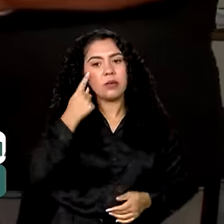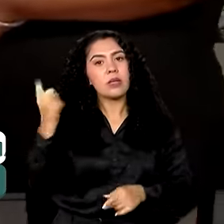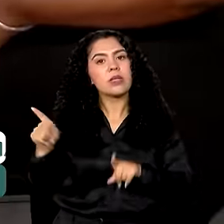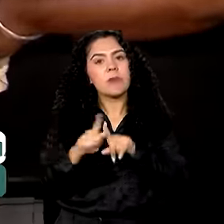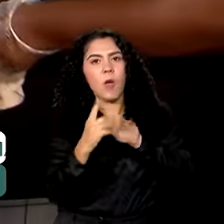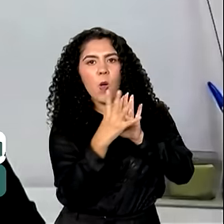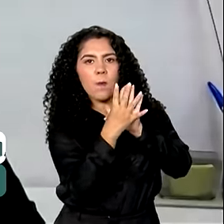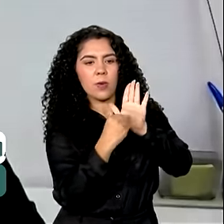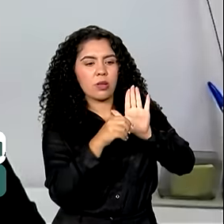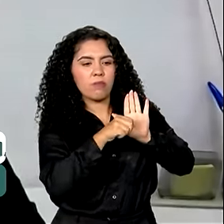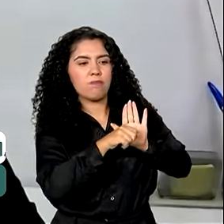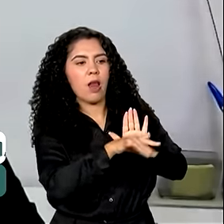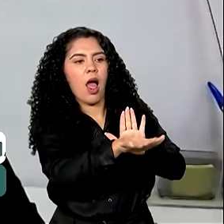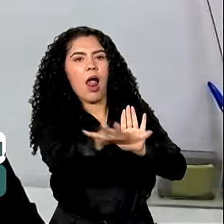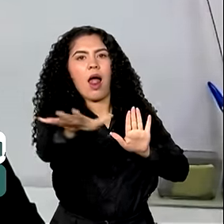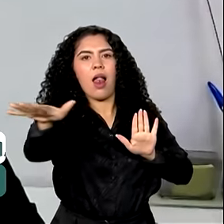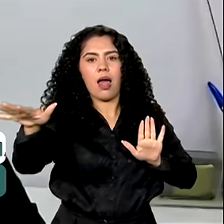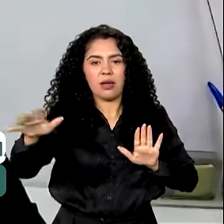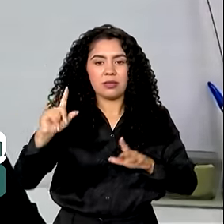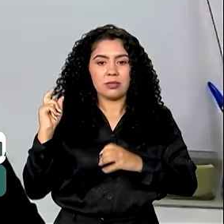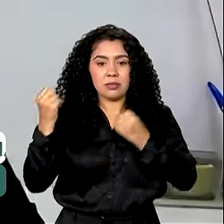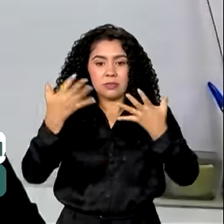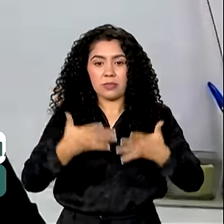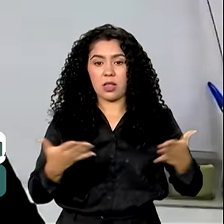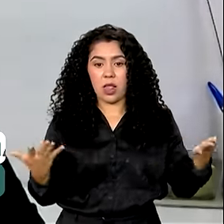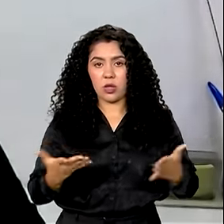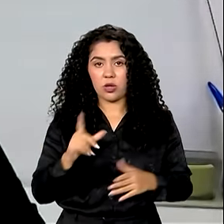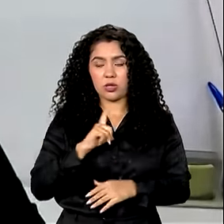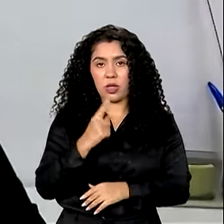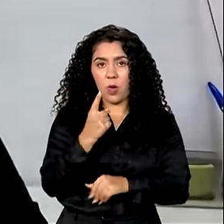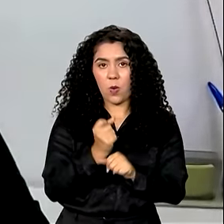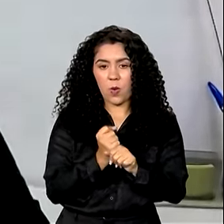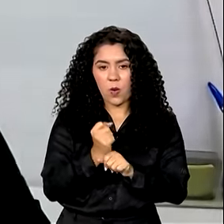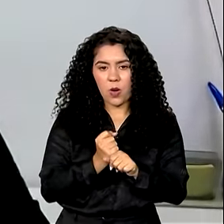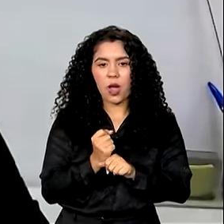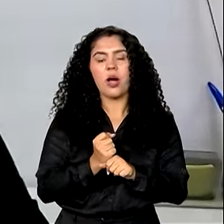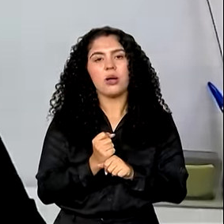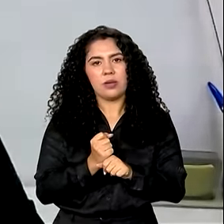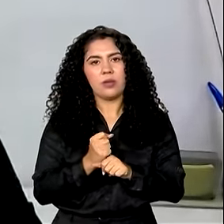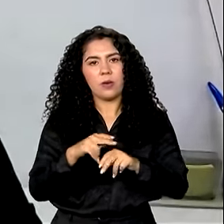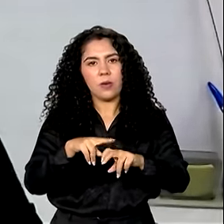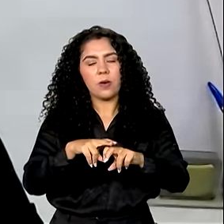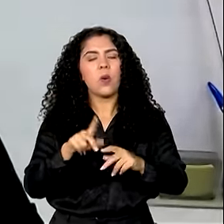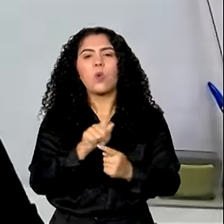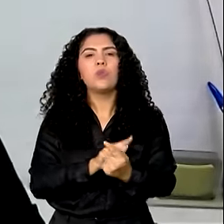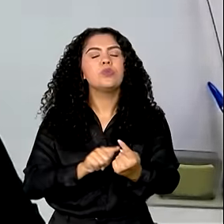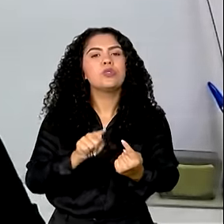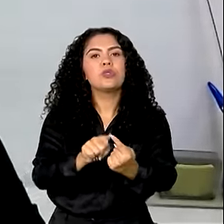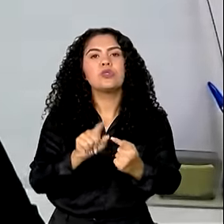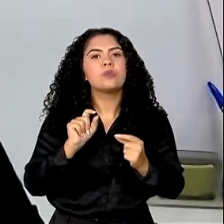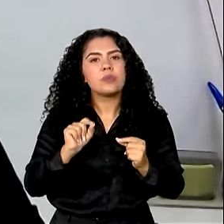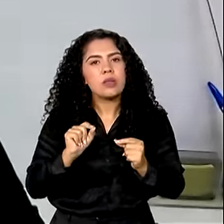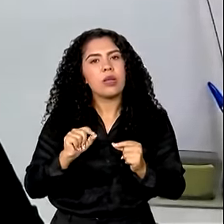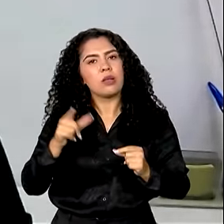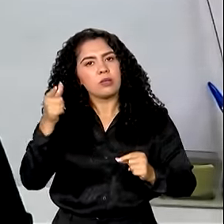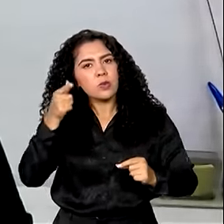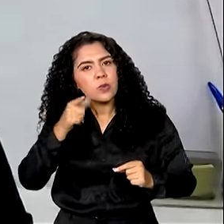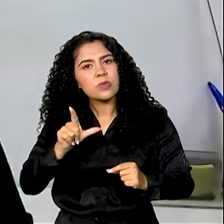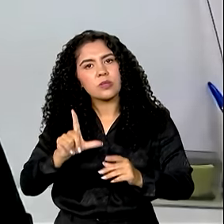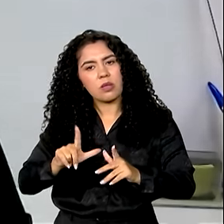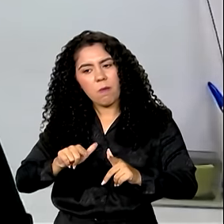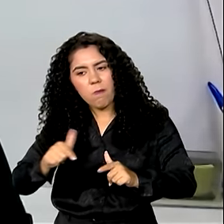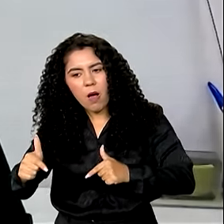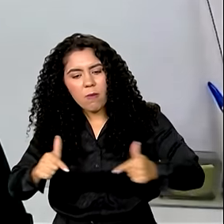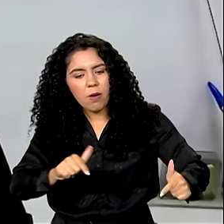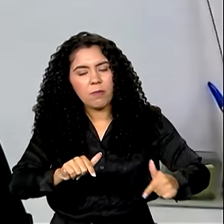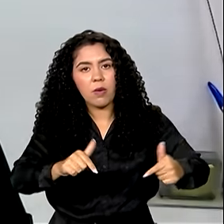multiplicado. A gente está completando agora um ano da instituição da política com o objetivo de abraçar essas iniciativas. As cozinhas